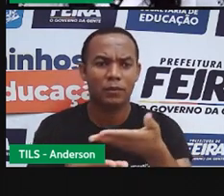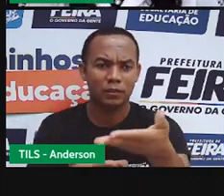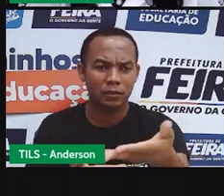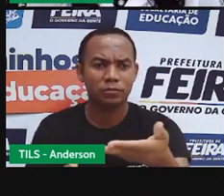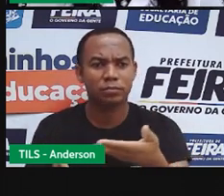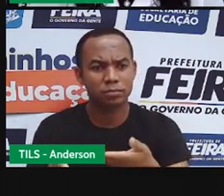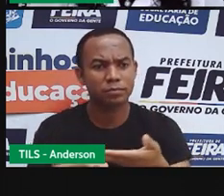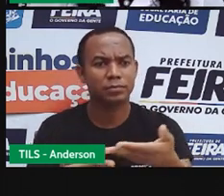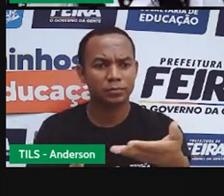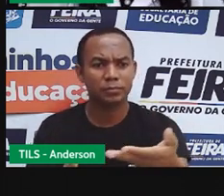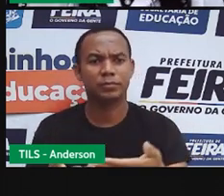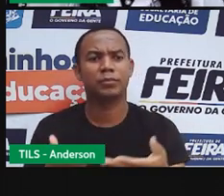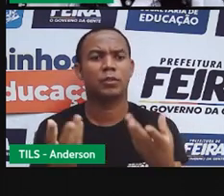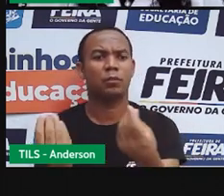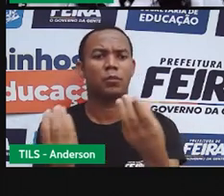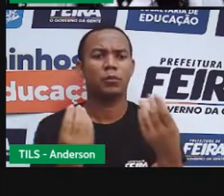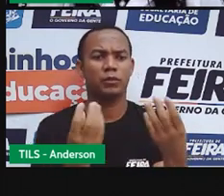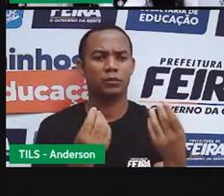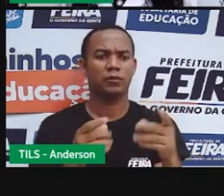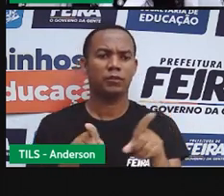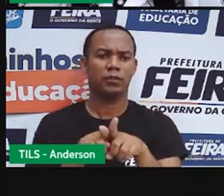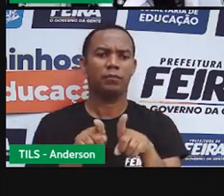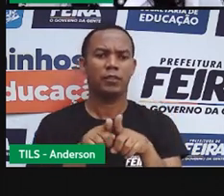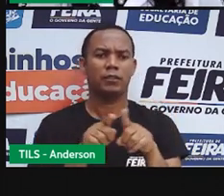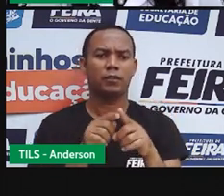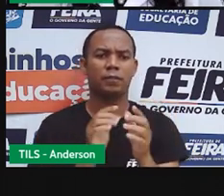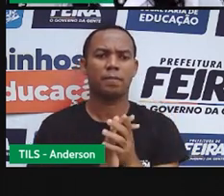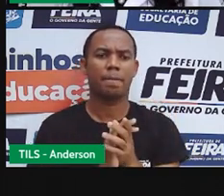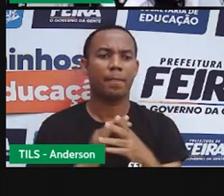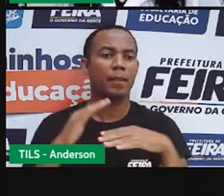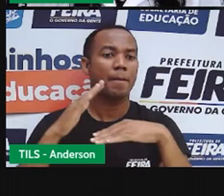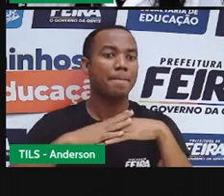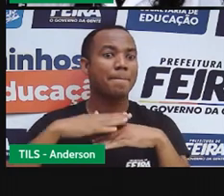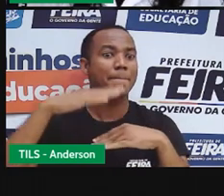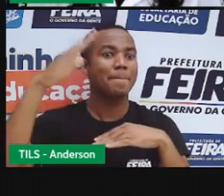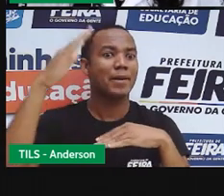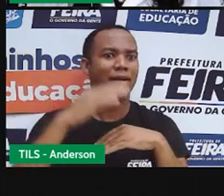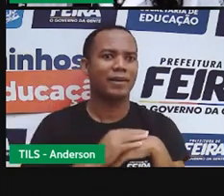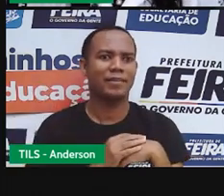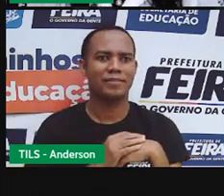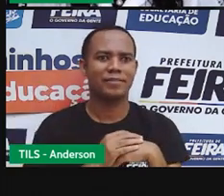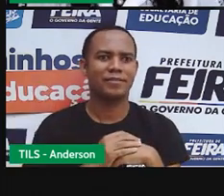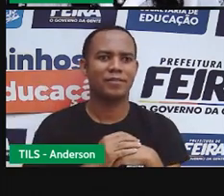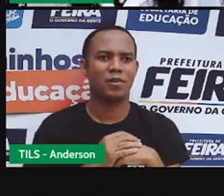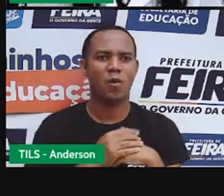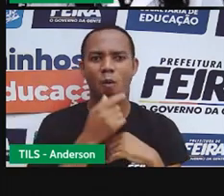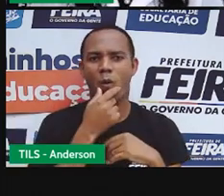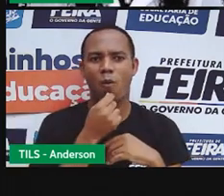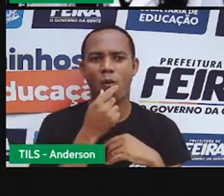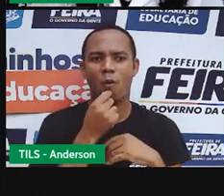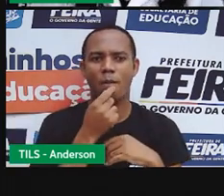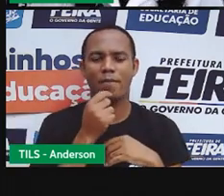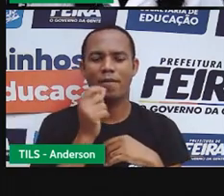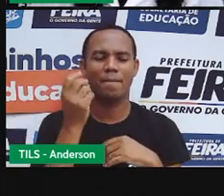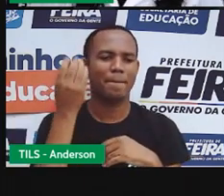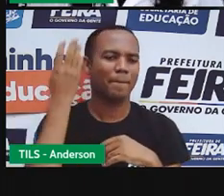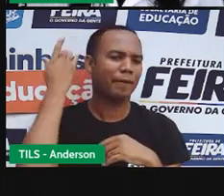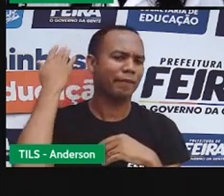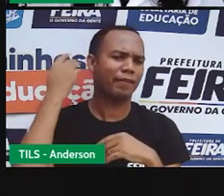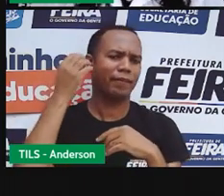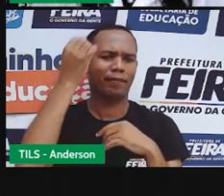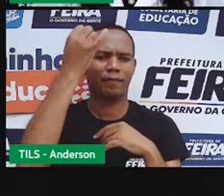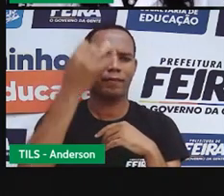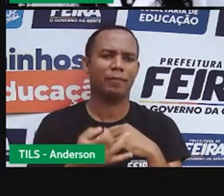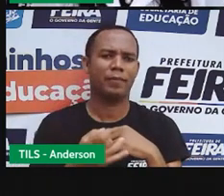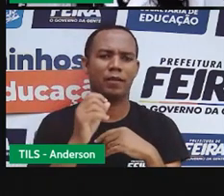homem muito conhecido chamado Neuska Mangor, ele diz que a maior arma que a humanidade tem é a educação.